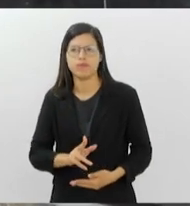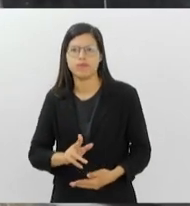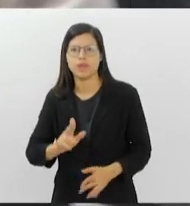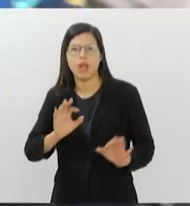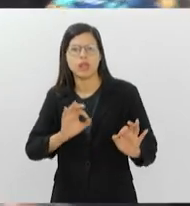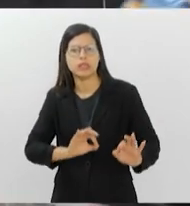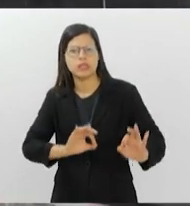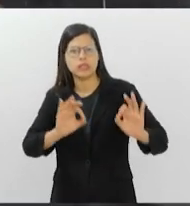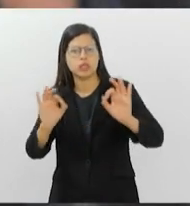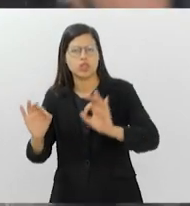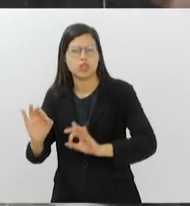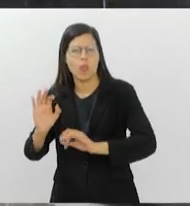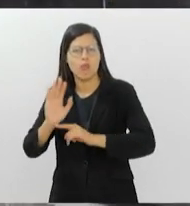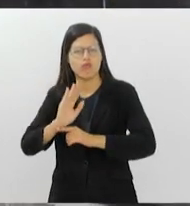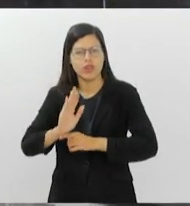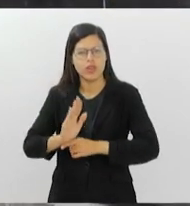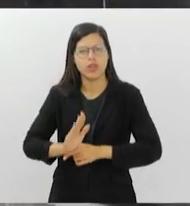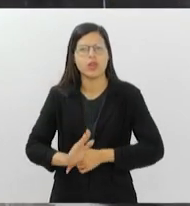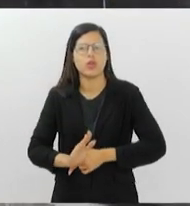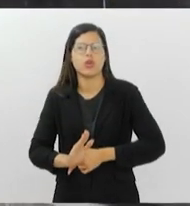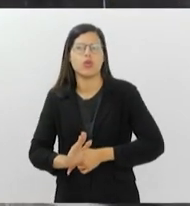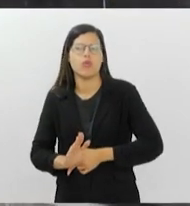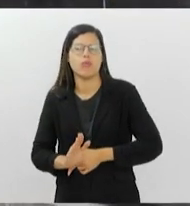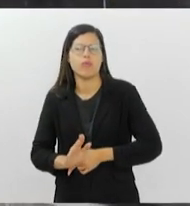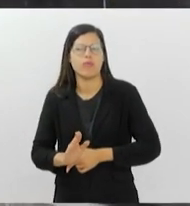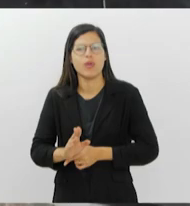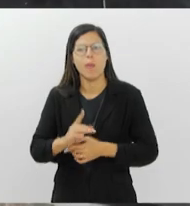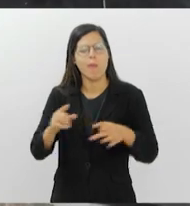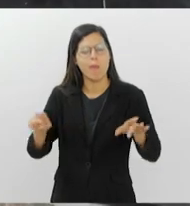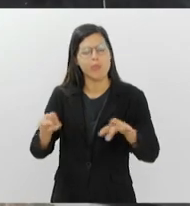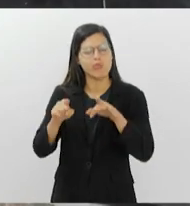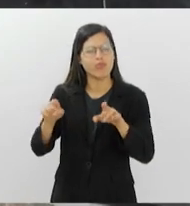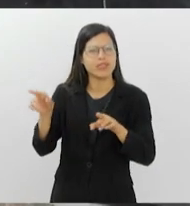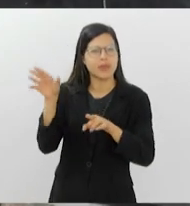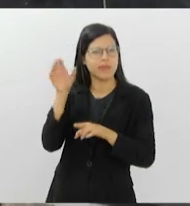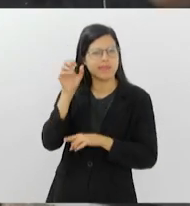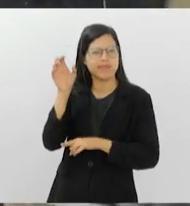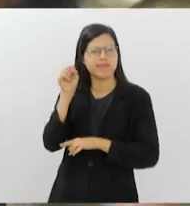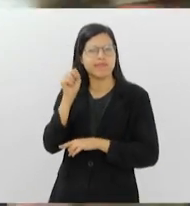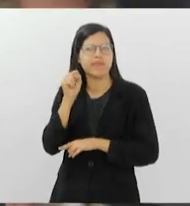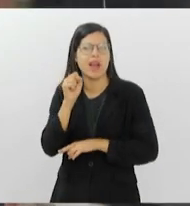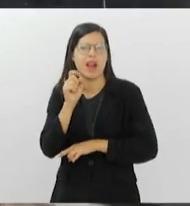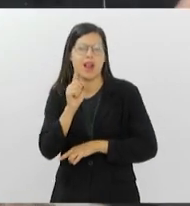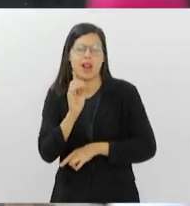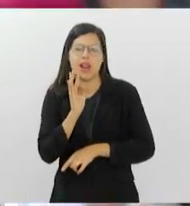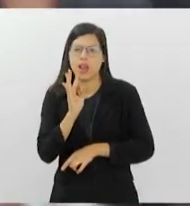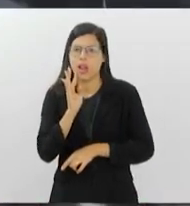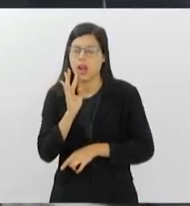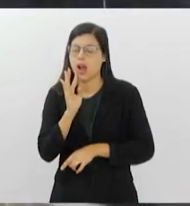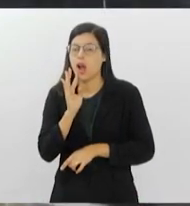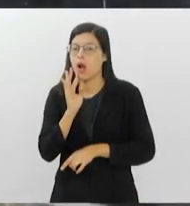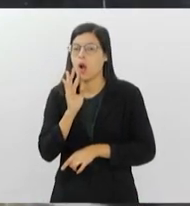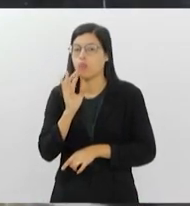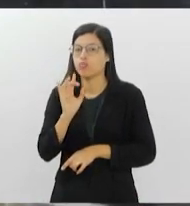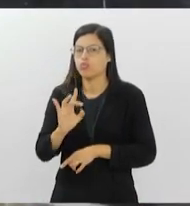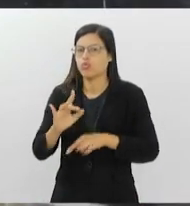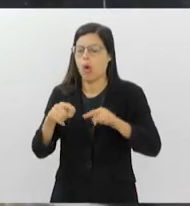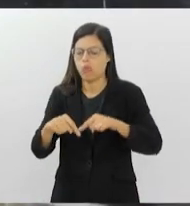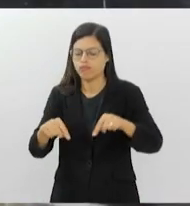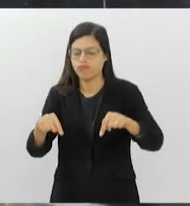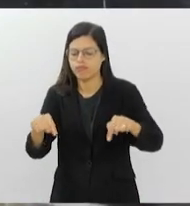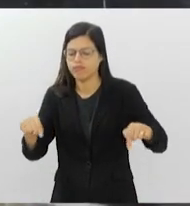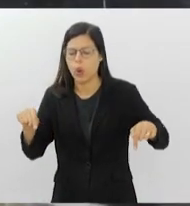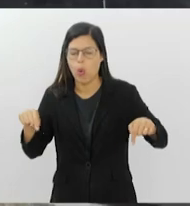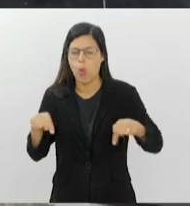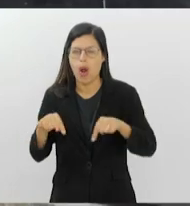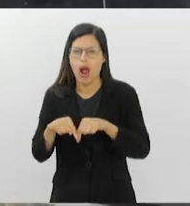filme, ouvir uma boa música, pode ser legal. Agora, ficar fechado dentro do quarto,